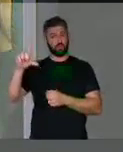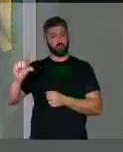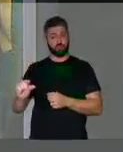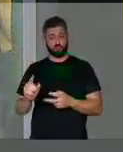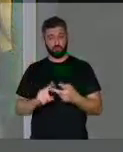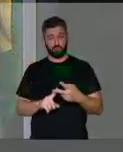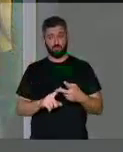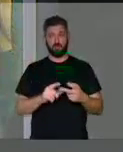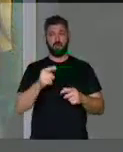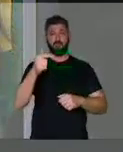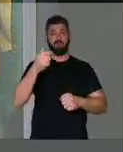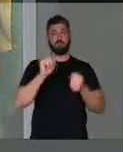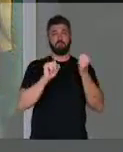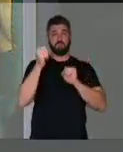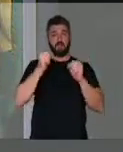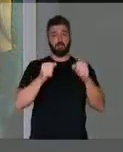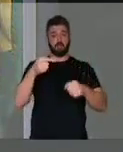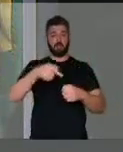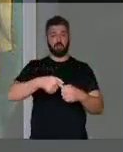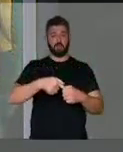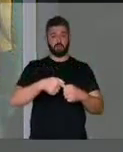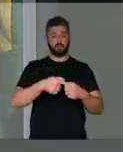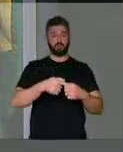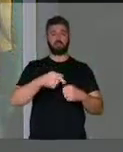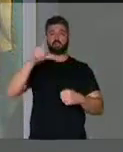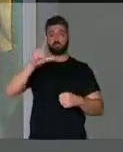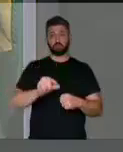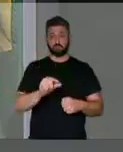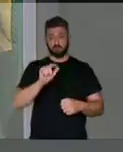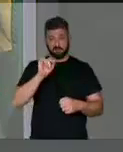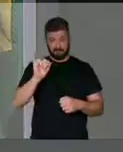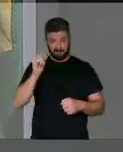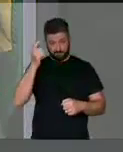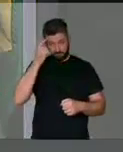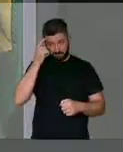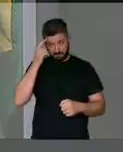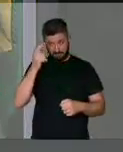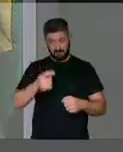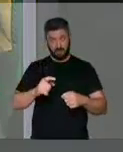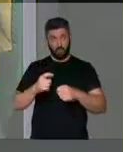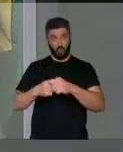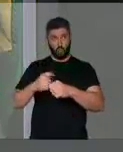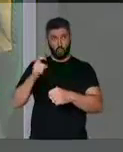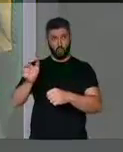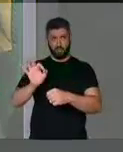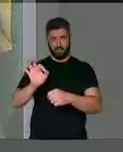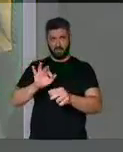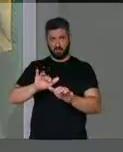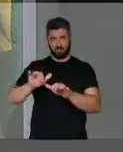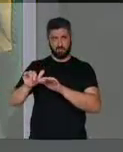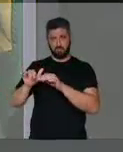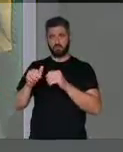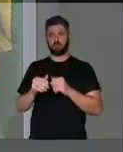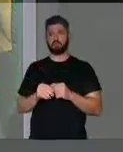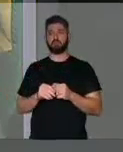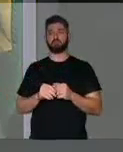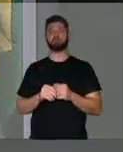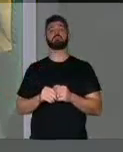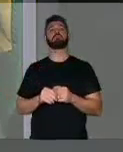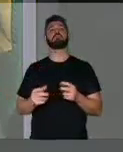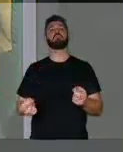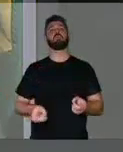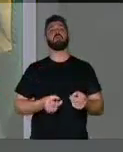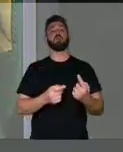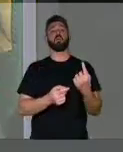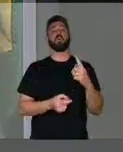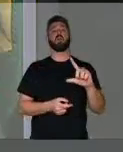caiu o custo do refino. Se a gente fosse levar em conta sem lucratividade, com lucro médio, daria para